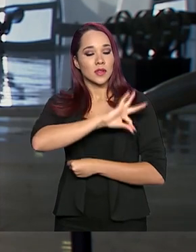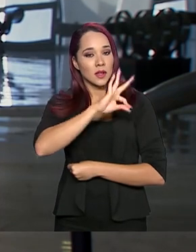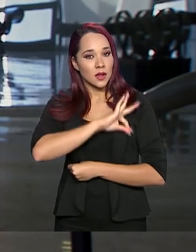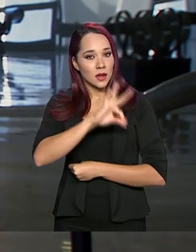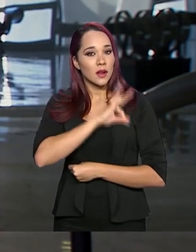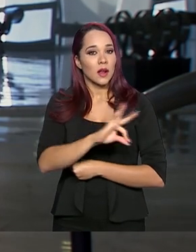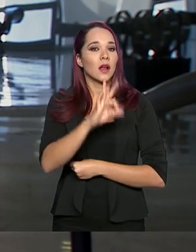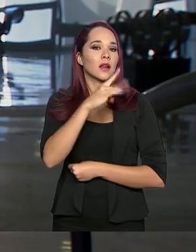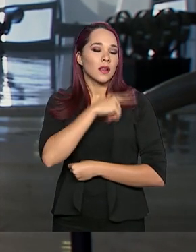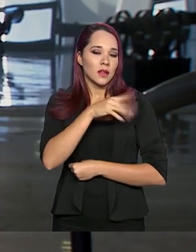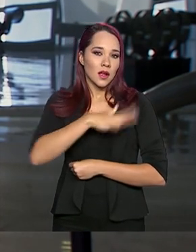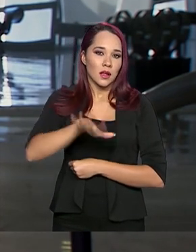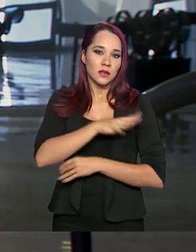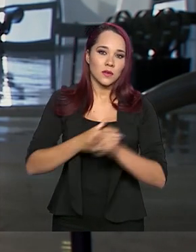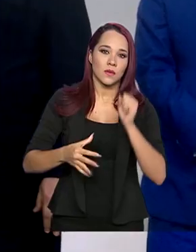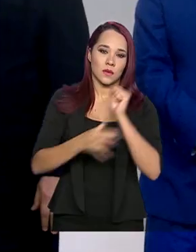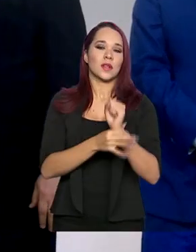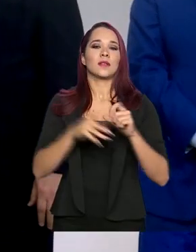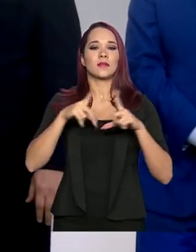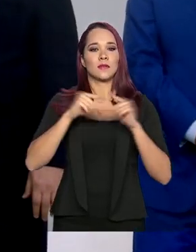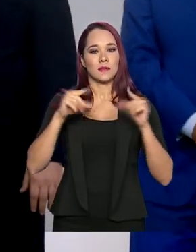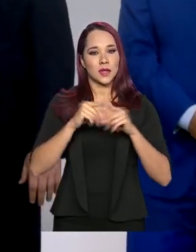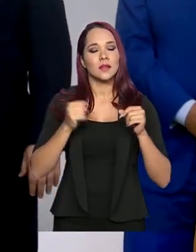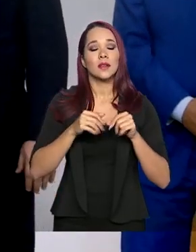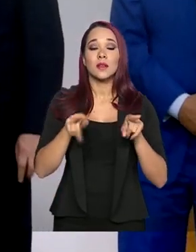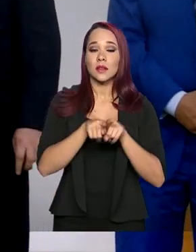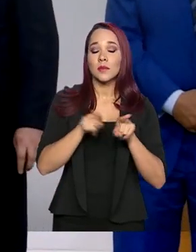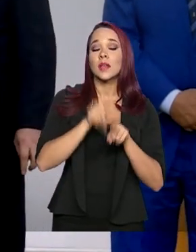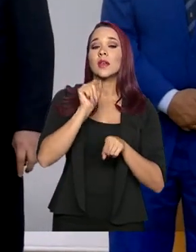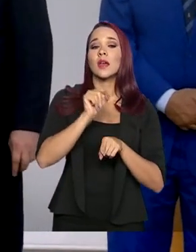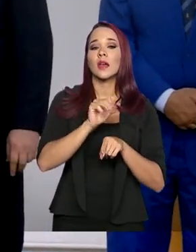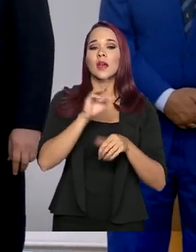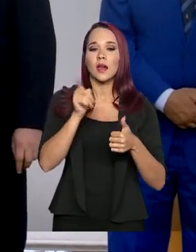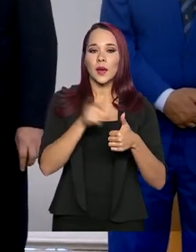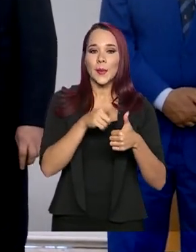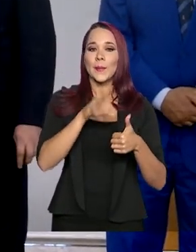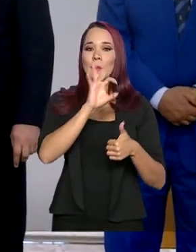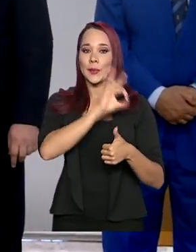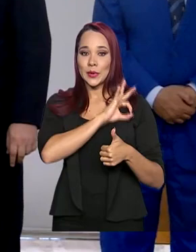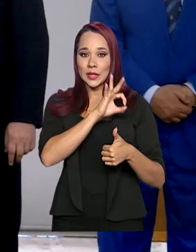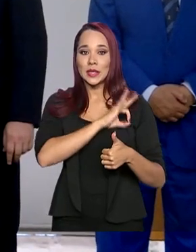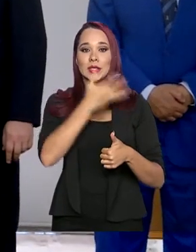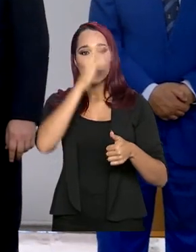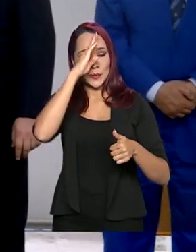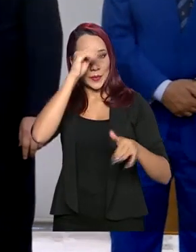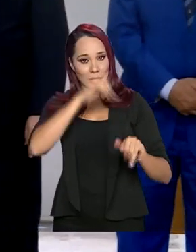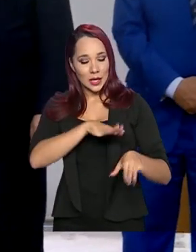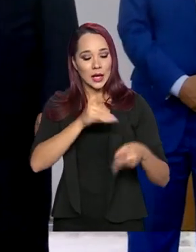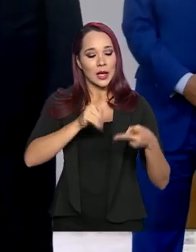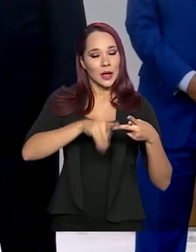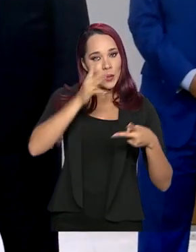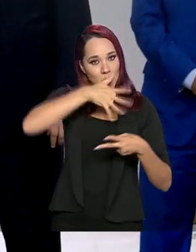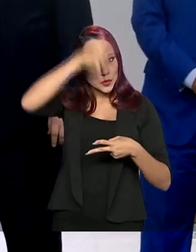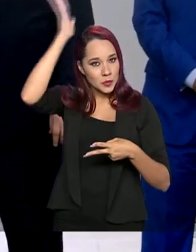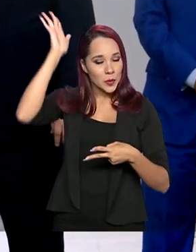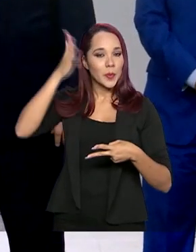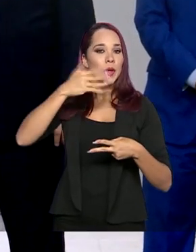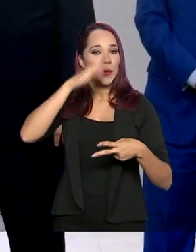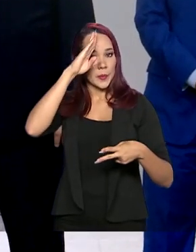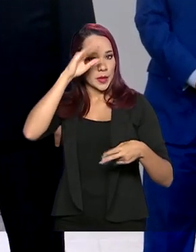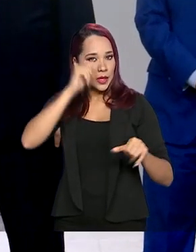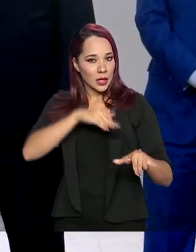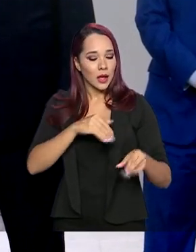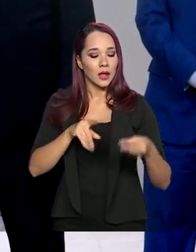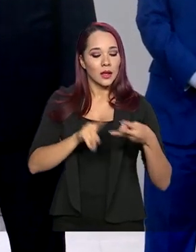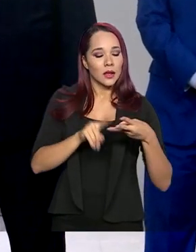das forças de segurança do Distrito Federal, que incluem a Polícia Militar, o Corpo de Bombeiros Militar e também